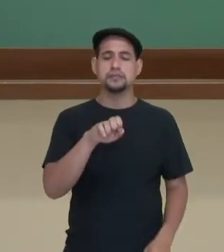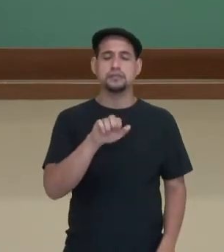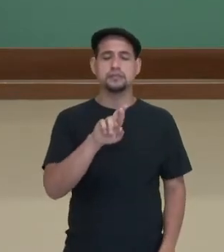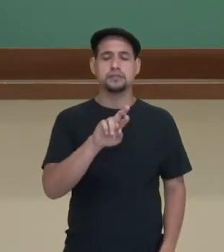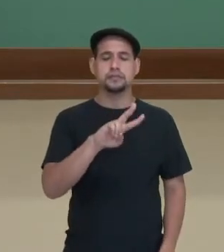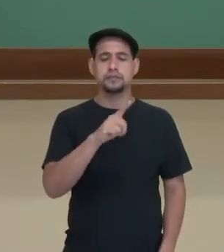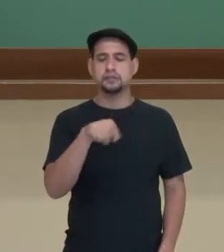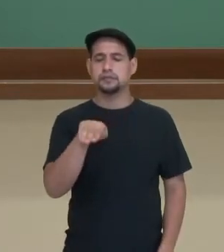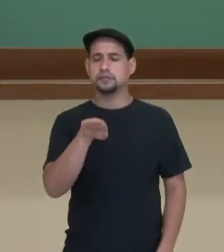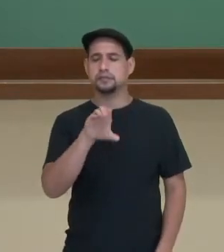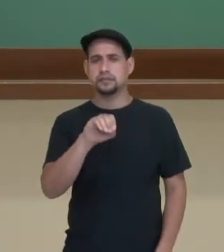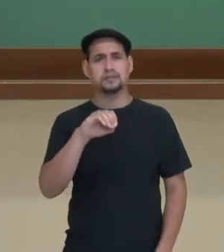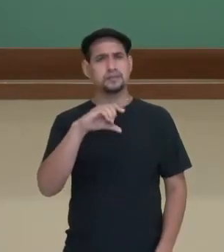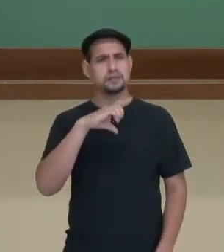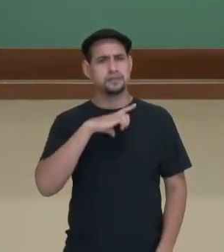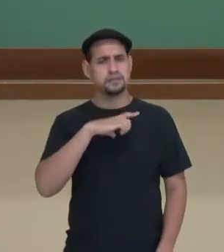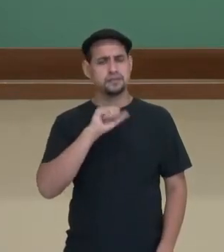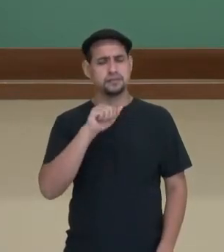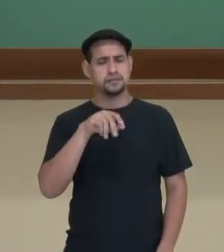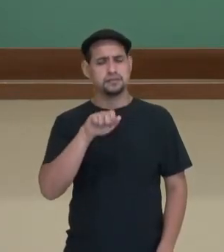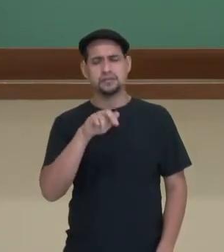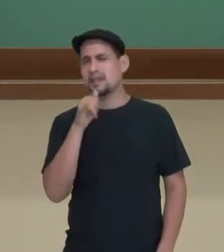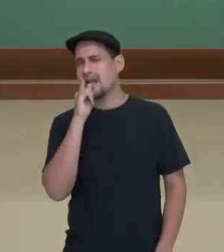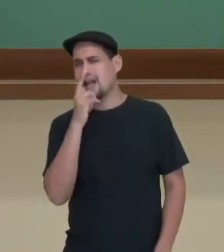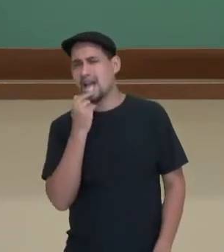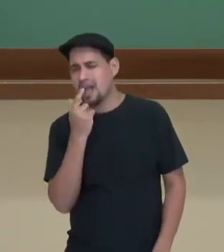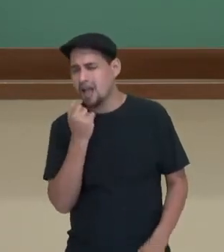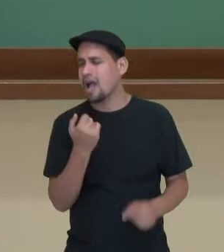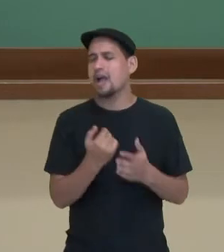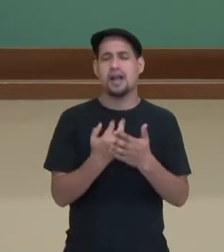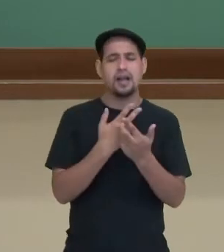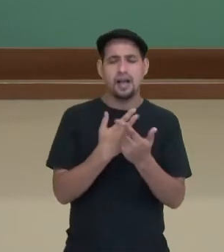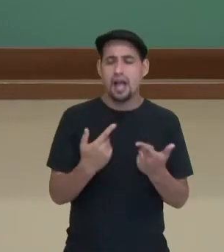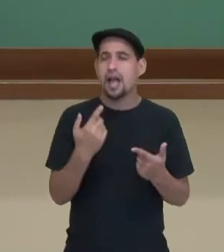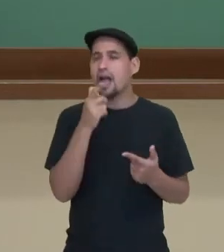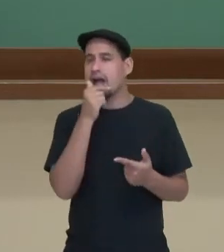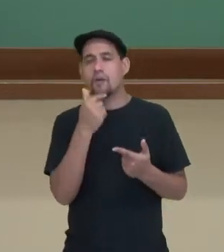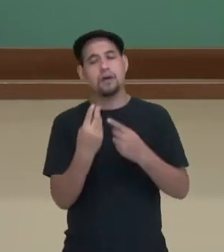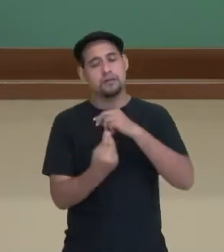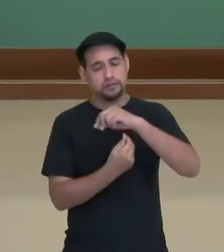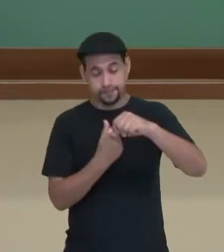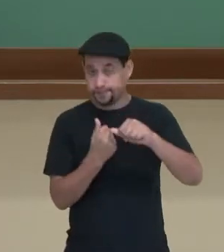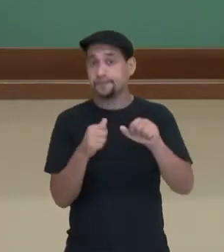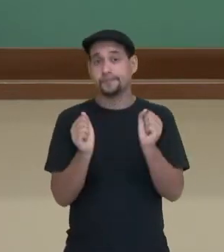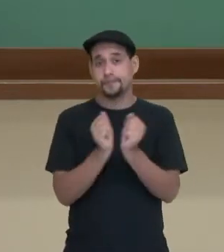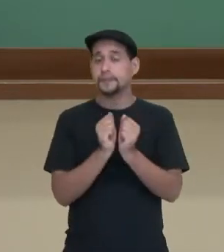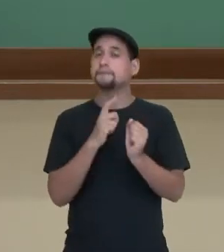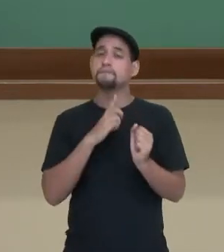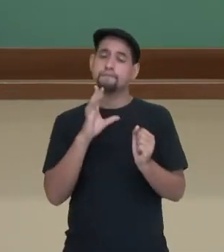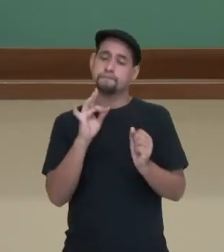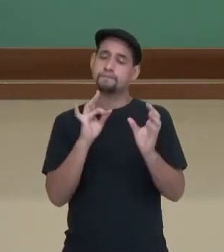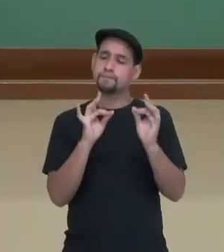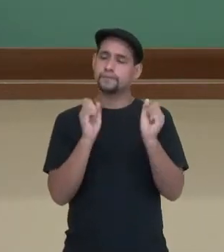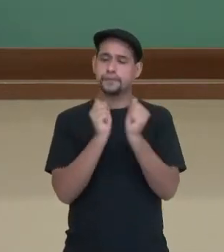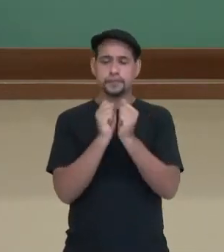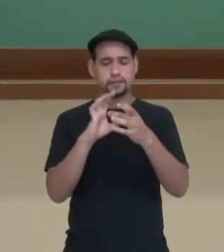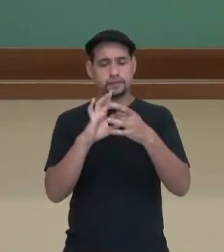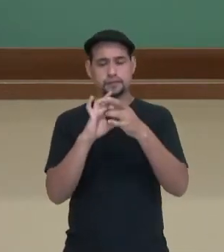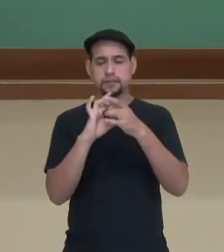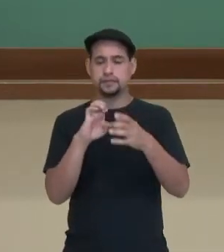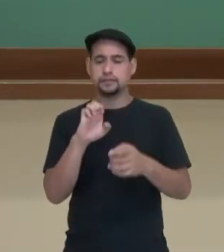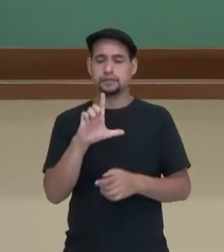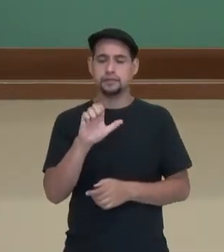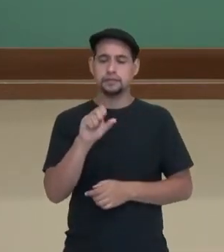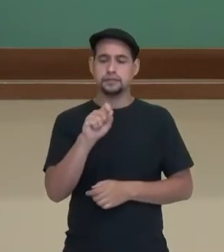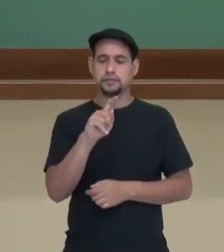Ele é formado por substâncias amorfas, como a água, íons, proteínas e também por fibras, que podem ser colágenas, podem ser elásticas e